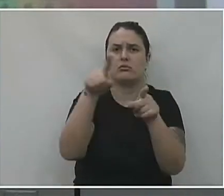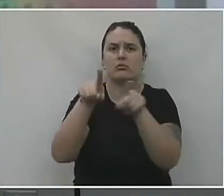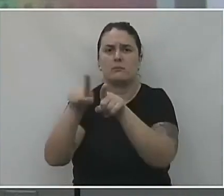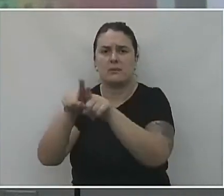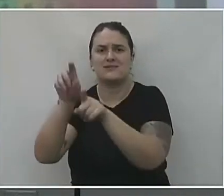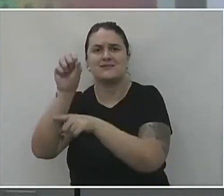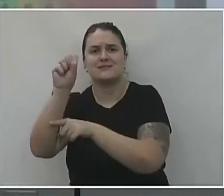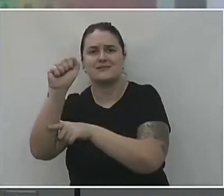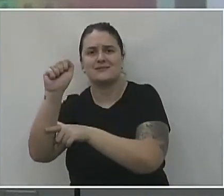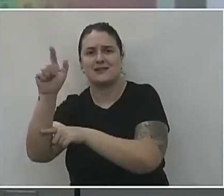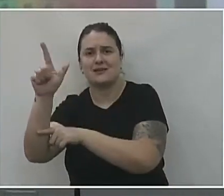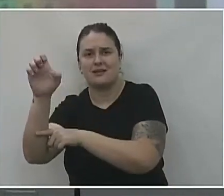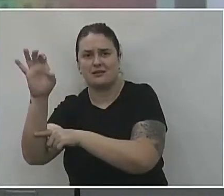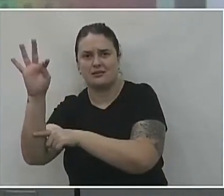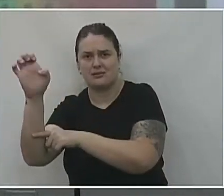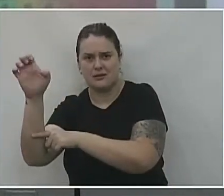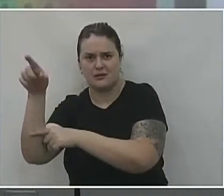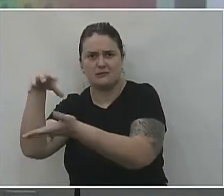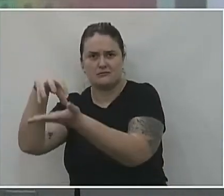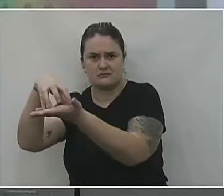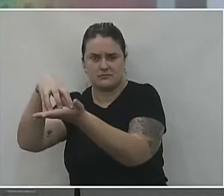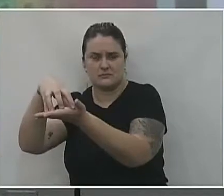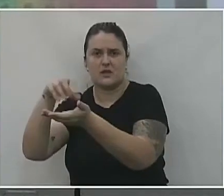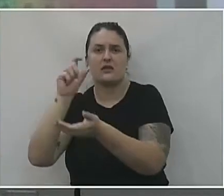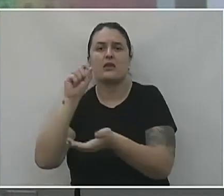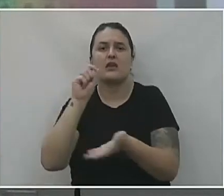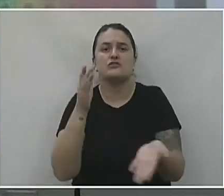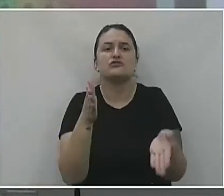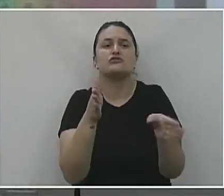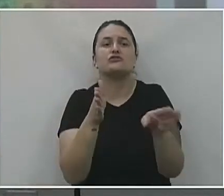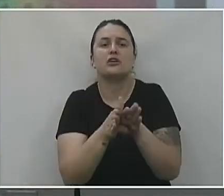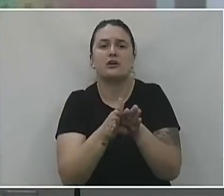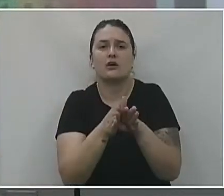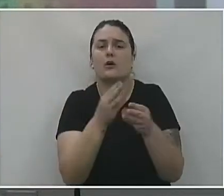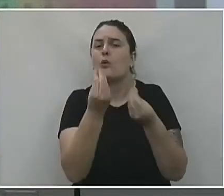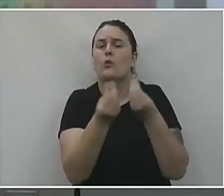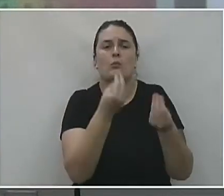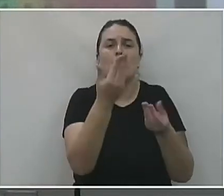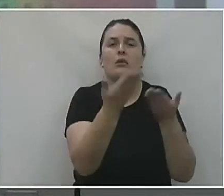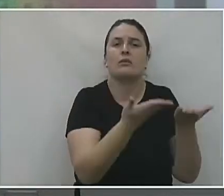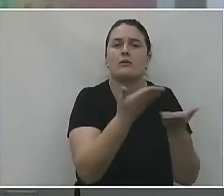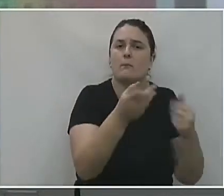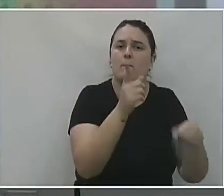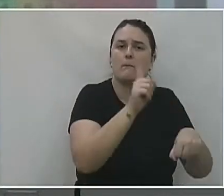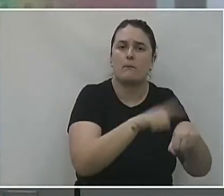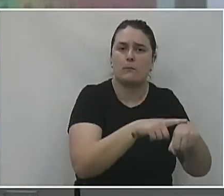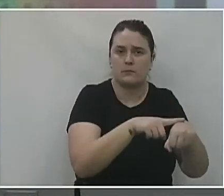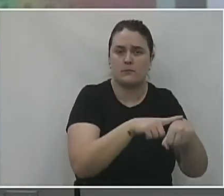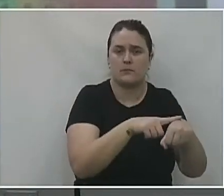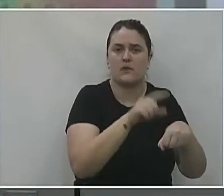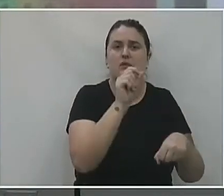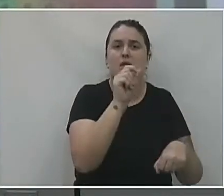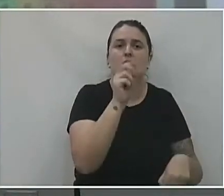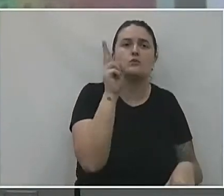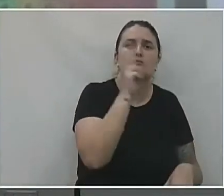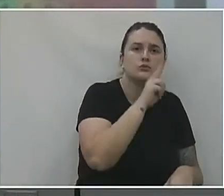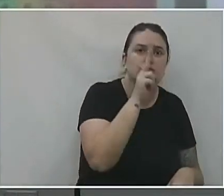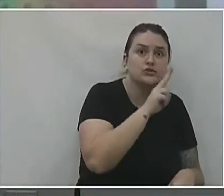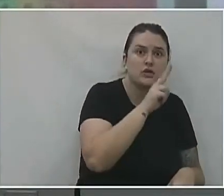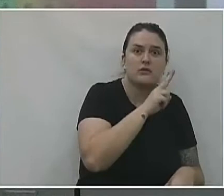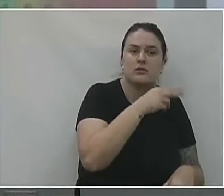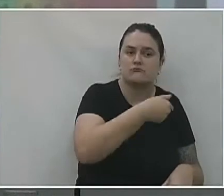classificar melhor os pacientes que lá chegam, para eles terem um atendimento mais imediato quem for de urgência e emergência